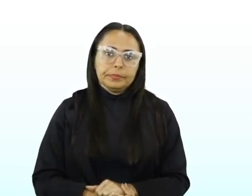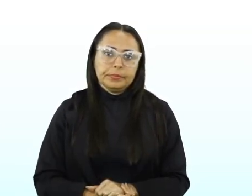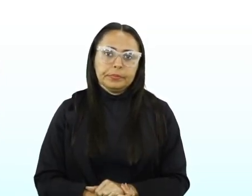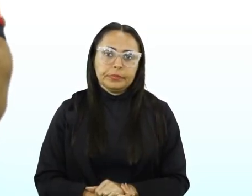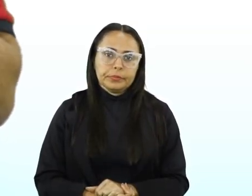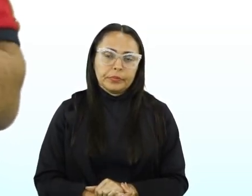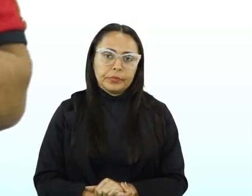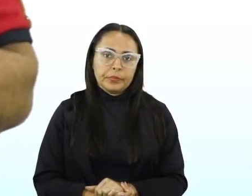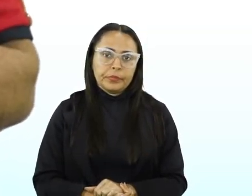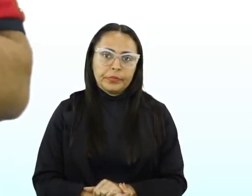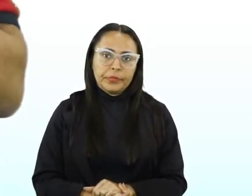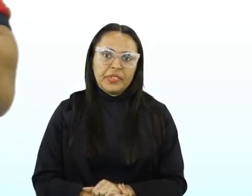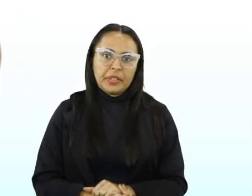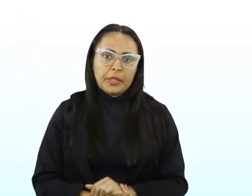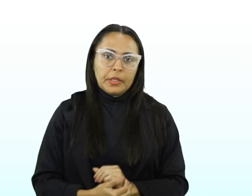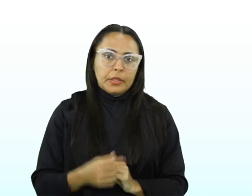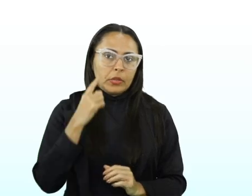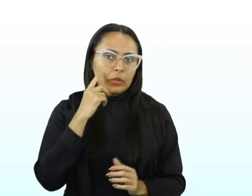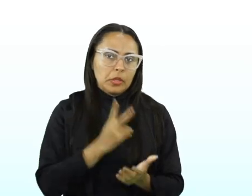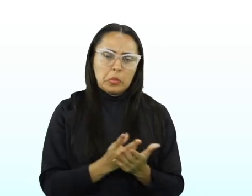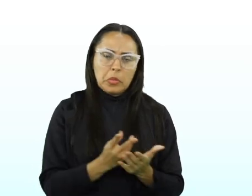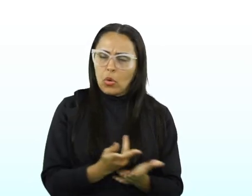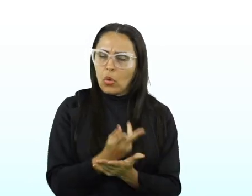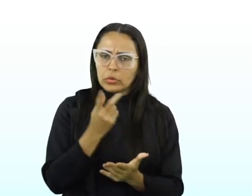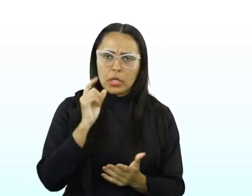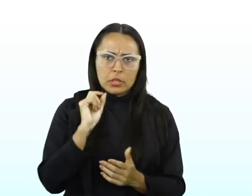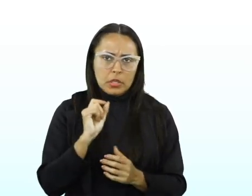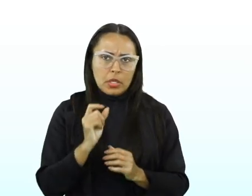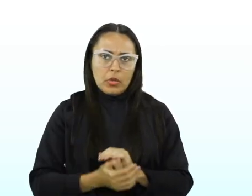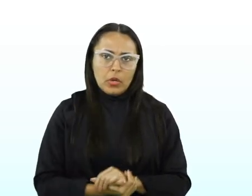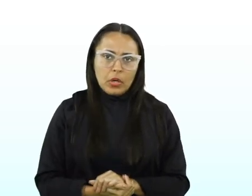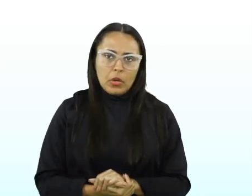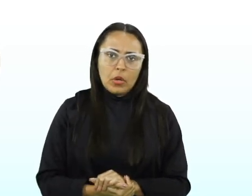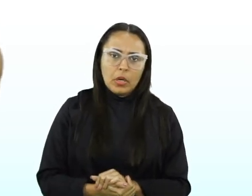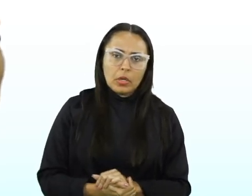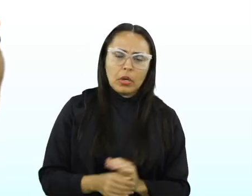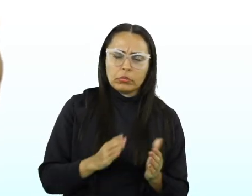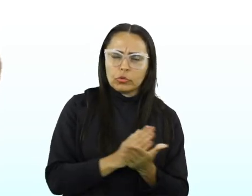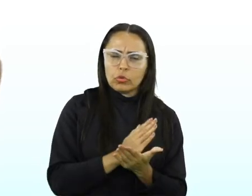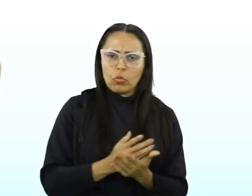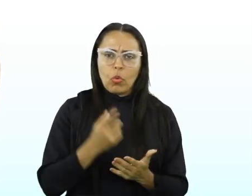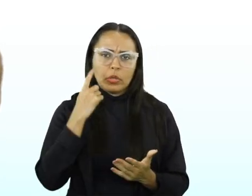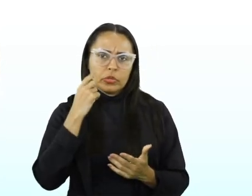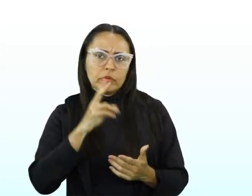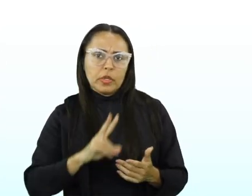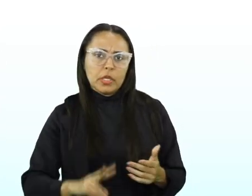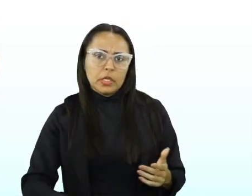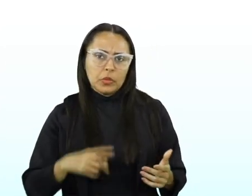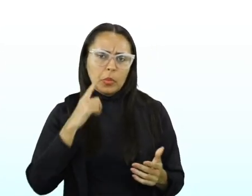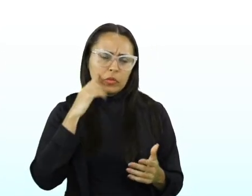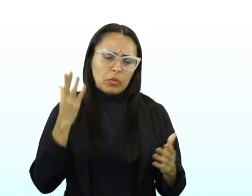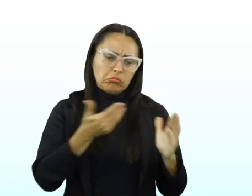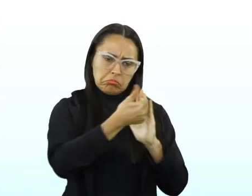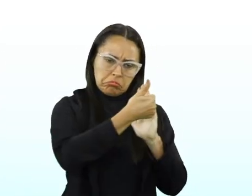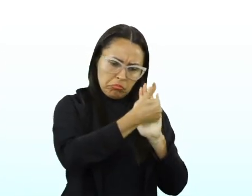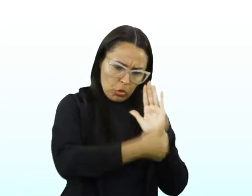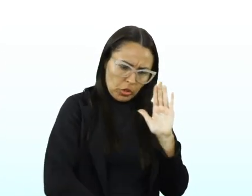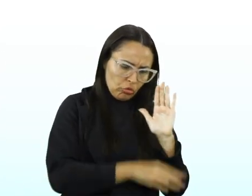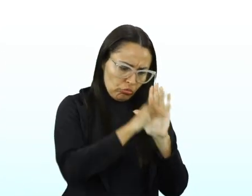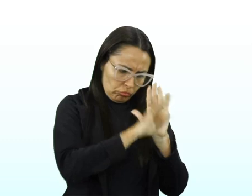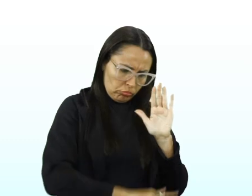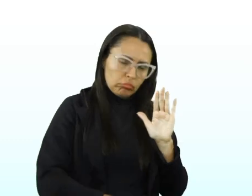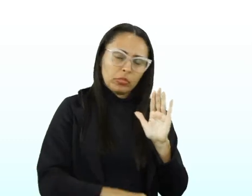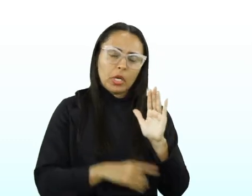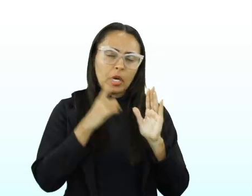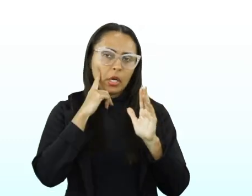fica ligado. Essa pureza nem sempre acontece. Às vezes, o autor do texto, ele produz o texto realmente incertativo,